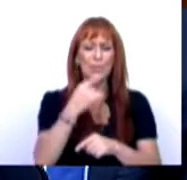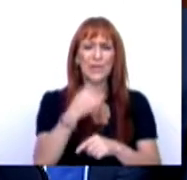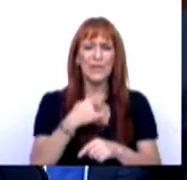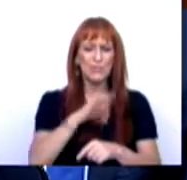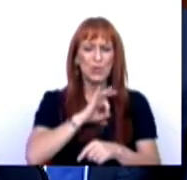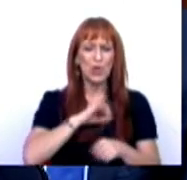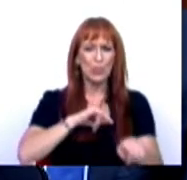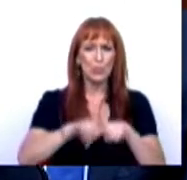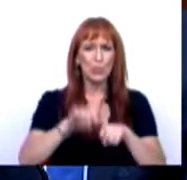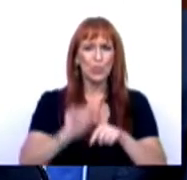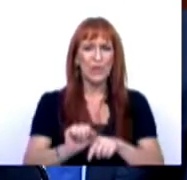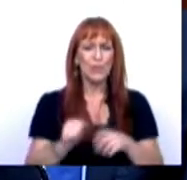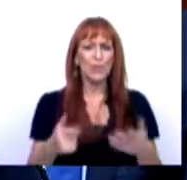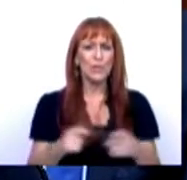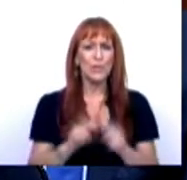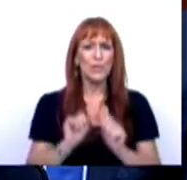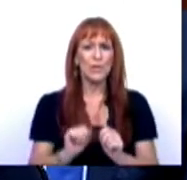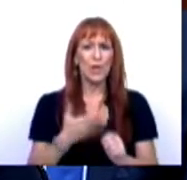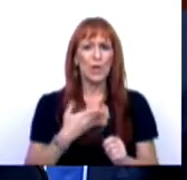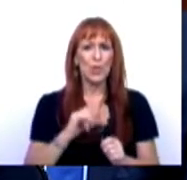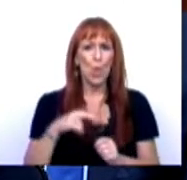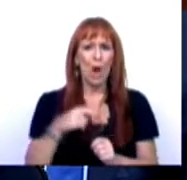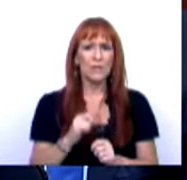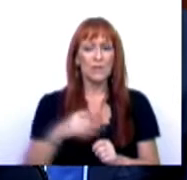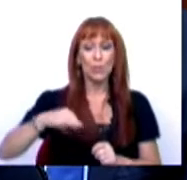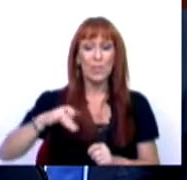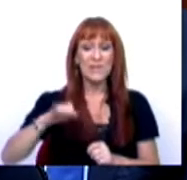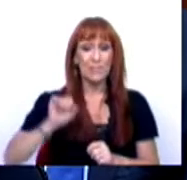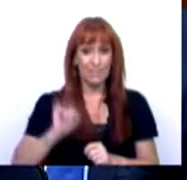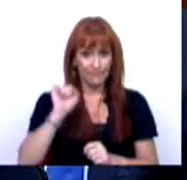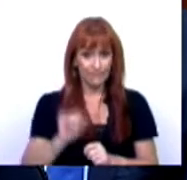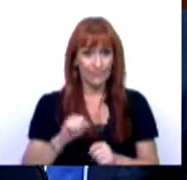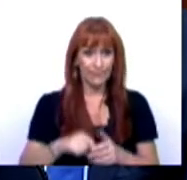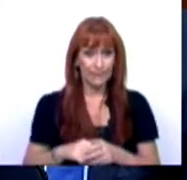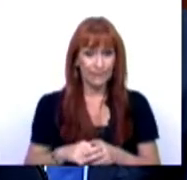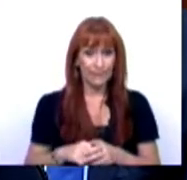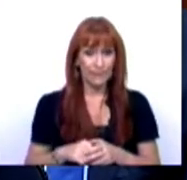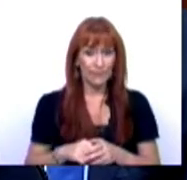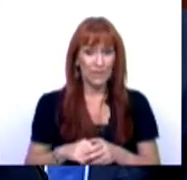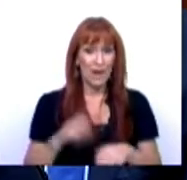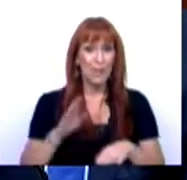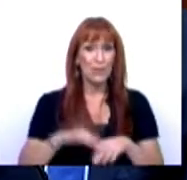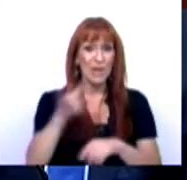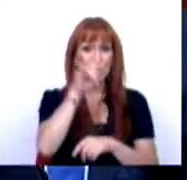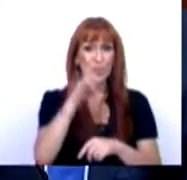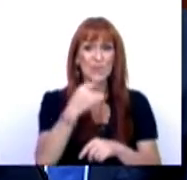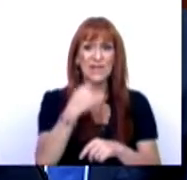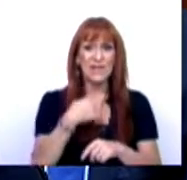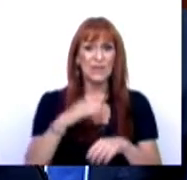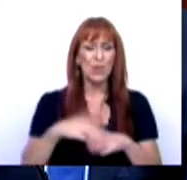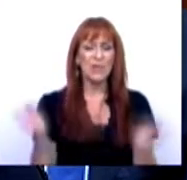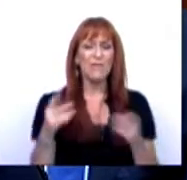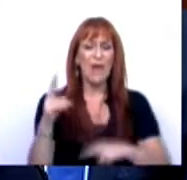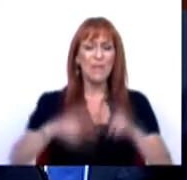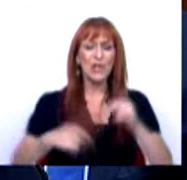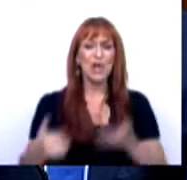pelo Sr. Deputado Duarte Alves, do PCP, em relação à questão que colocou sobre o incentivo